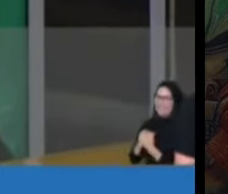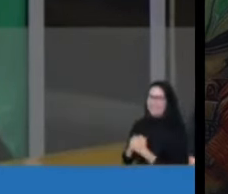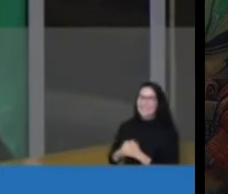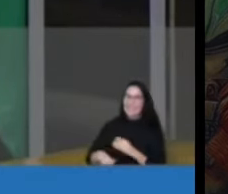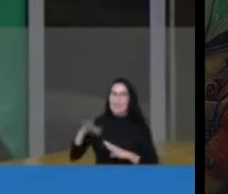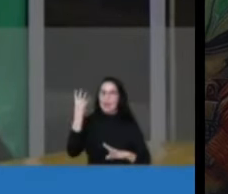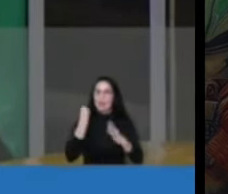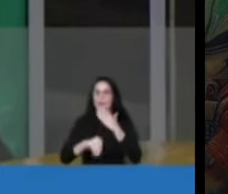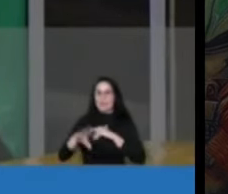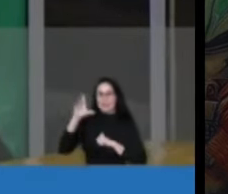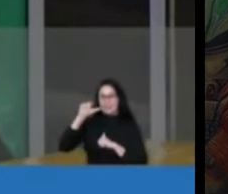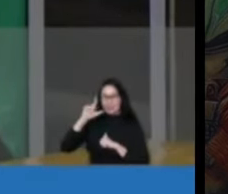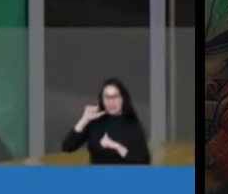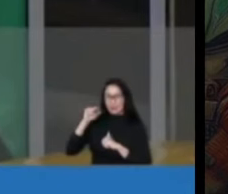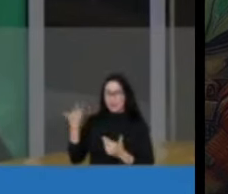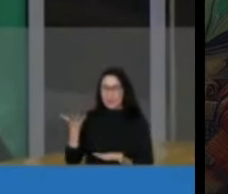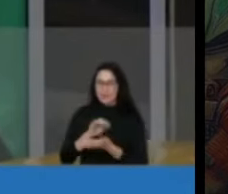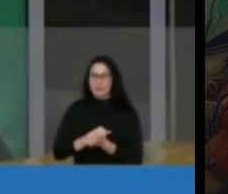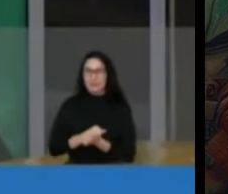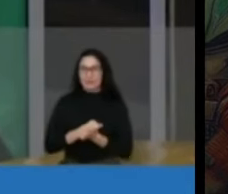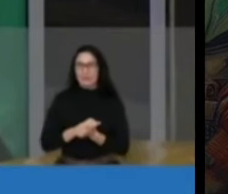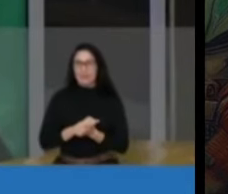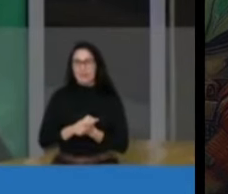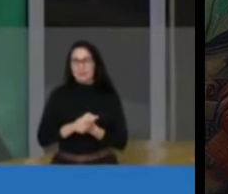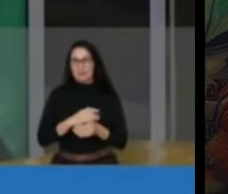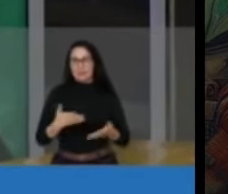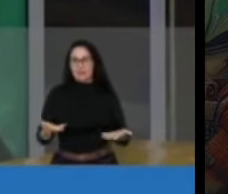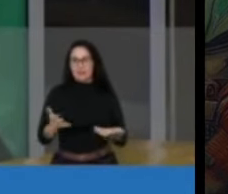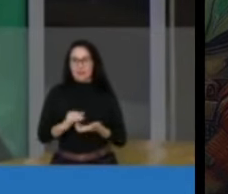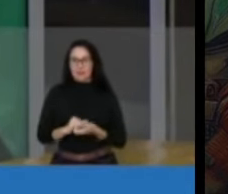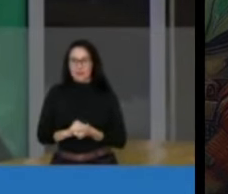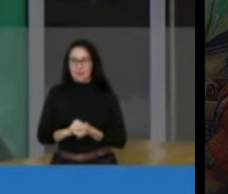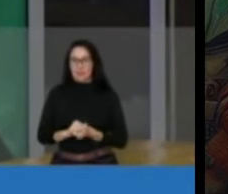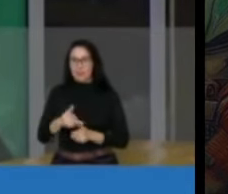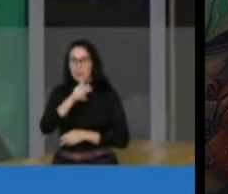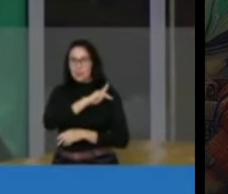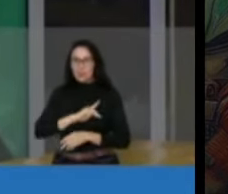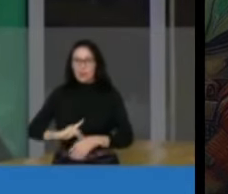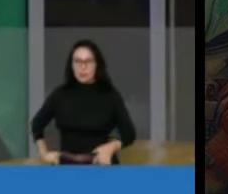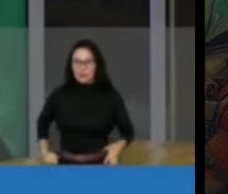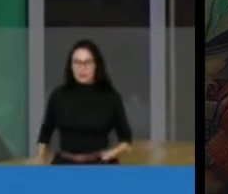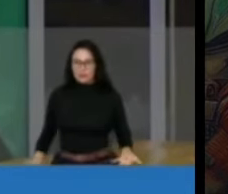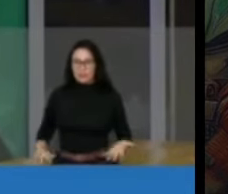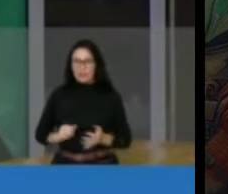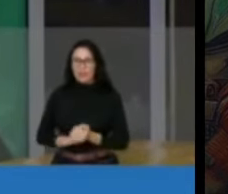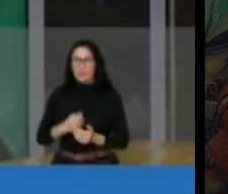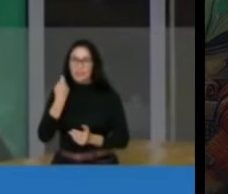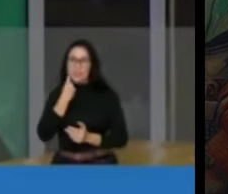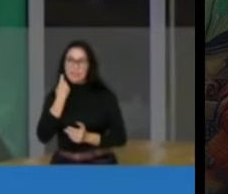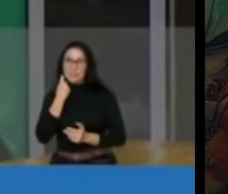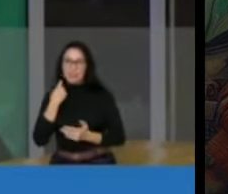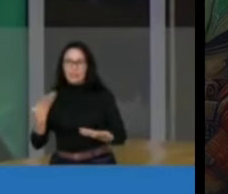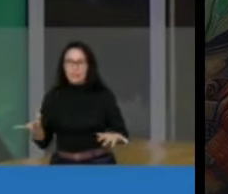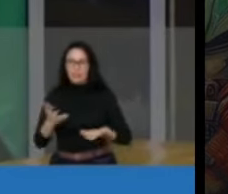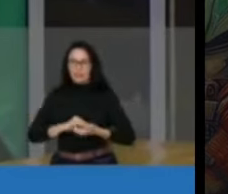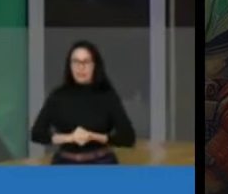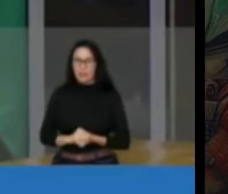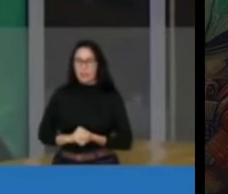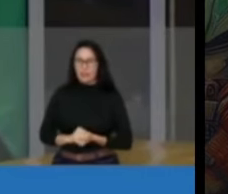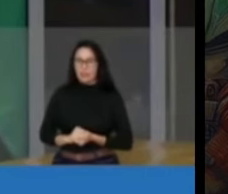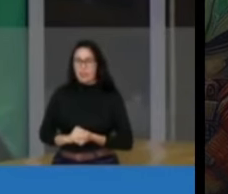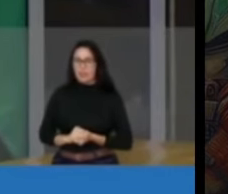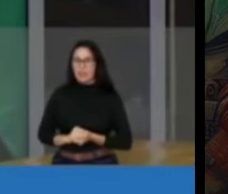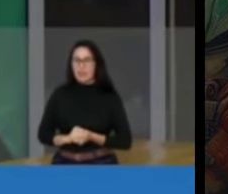foto. Está registrado. Senhor presidente, na sexta-feira, não a